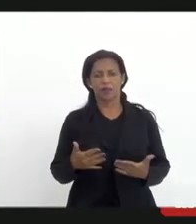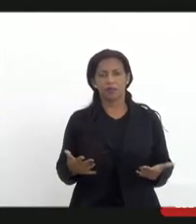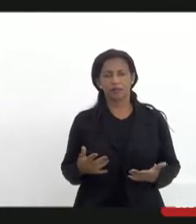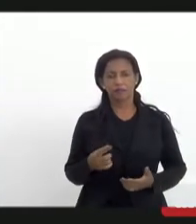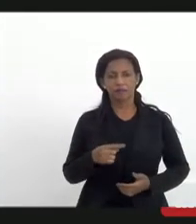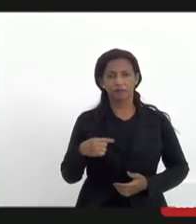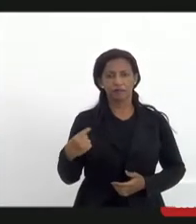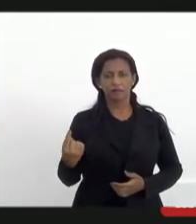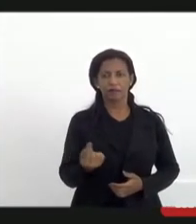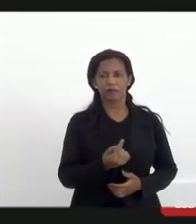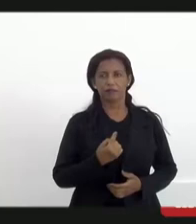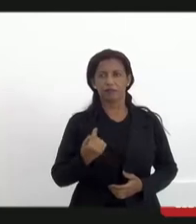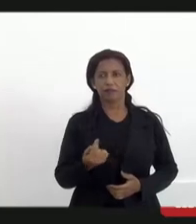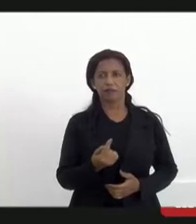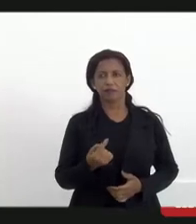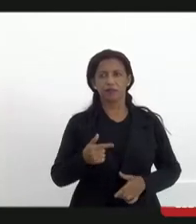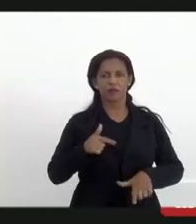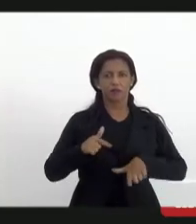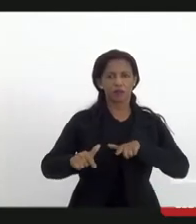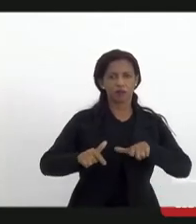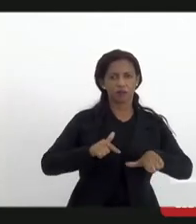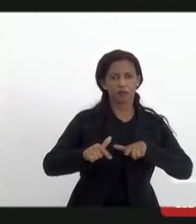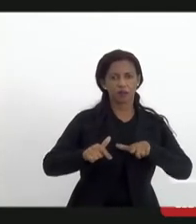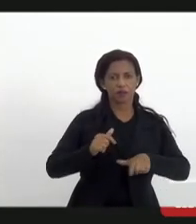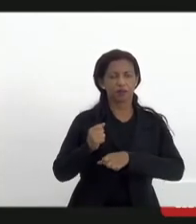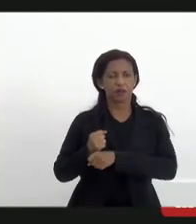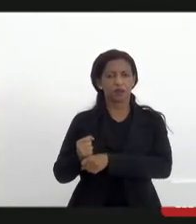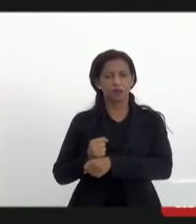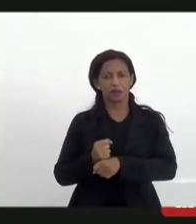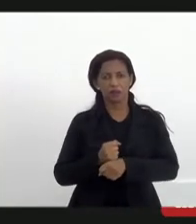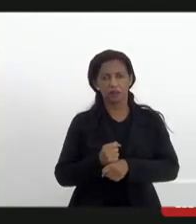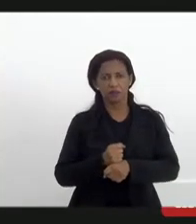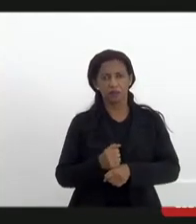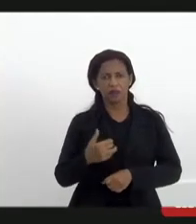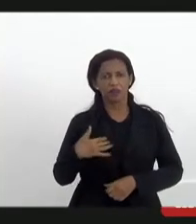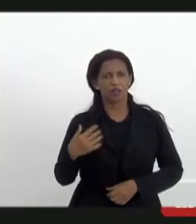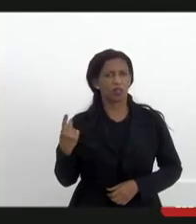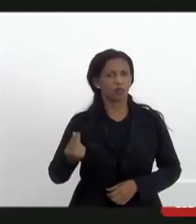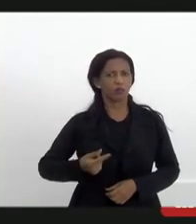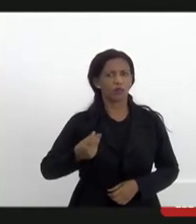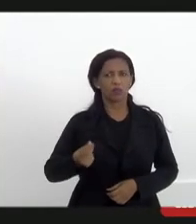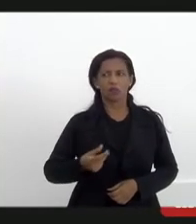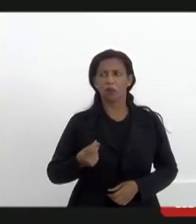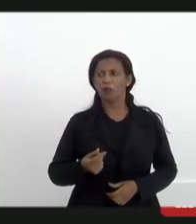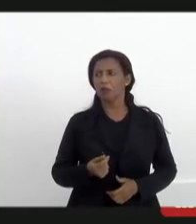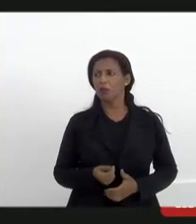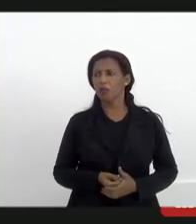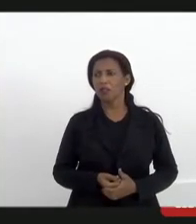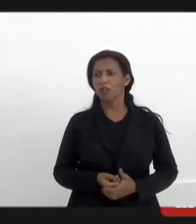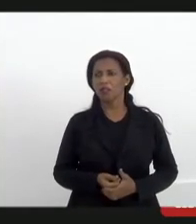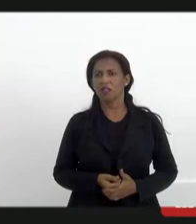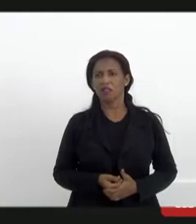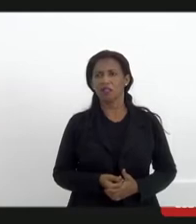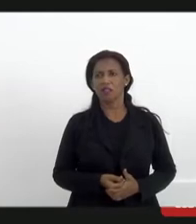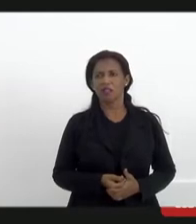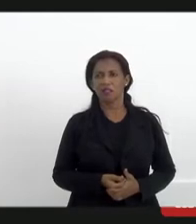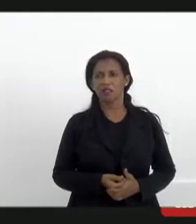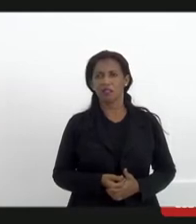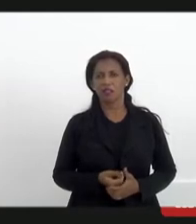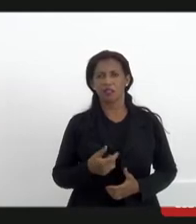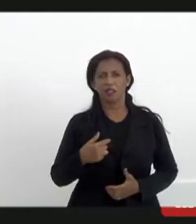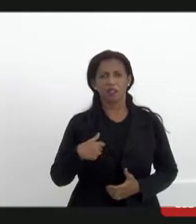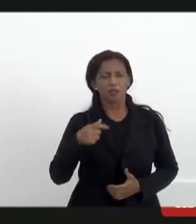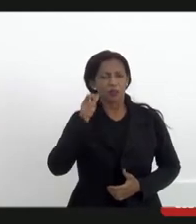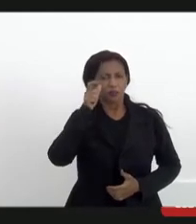já vem nessa luta já de muito tempo, eu já há muito tempo quando me